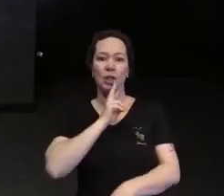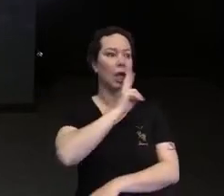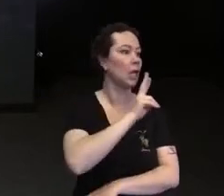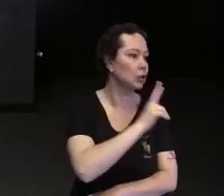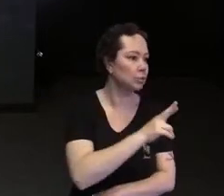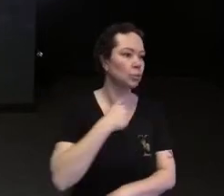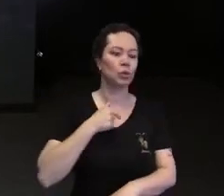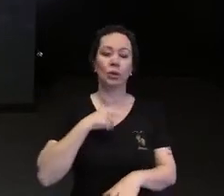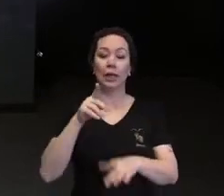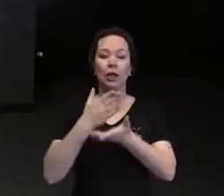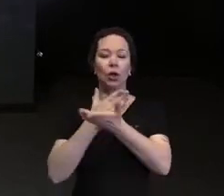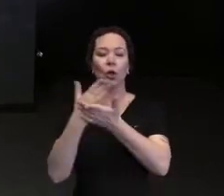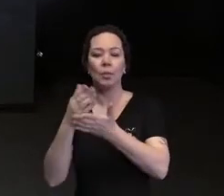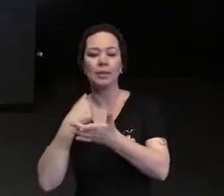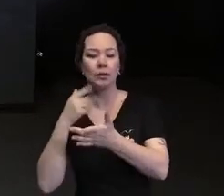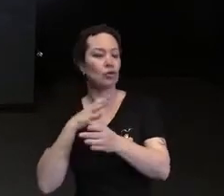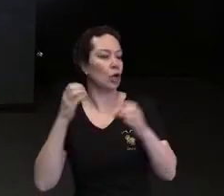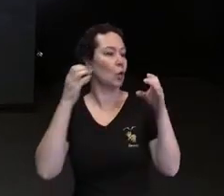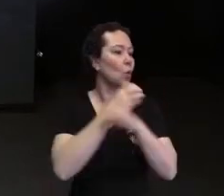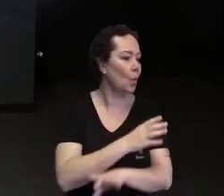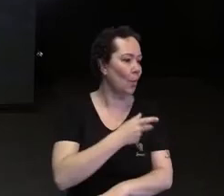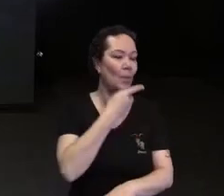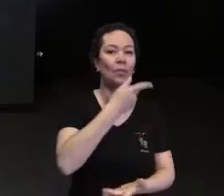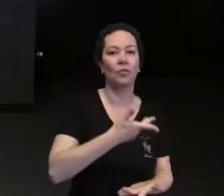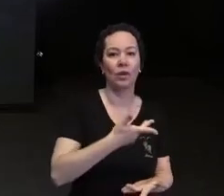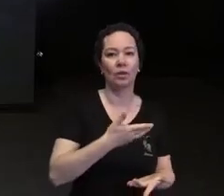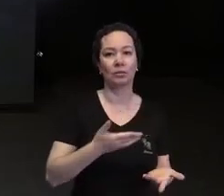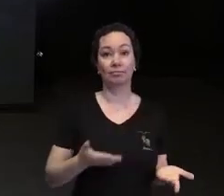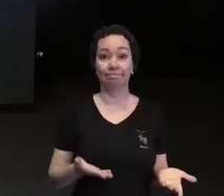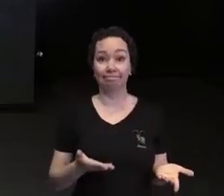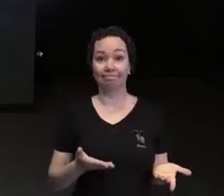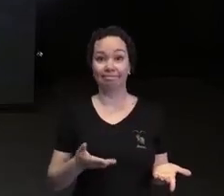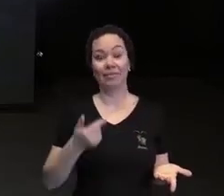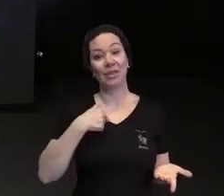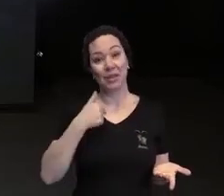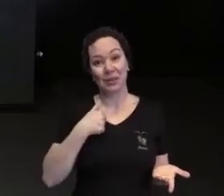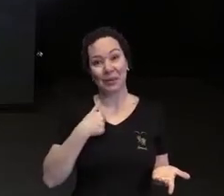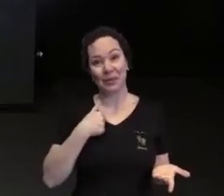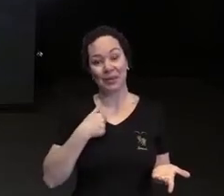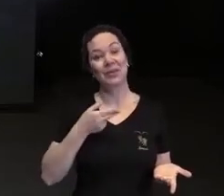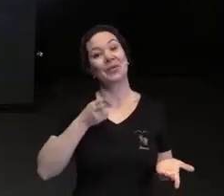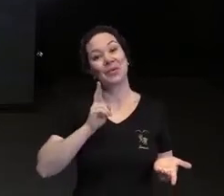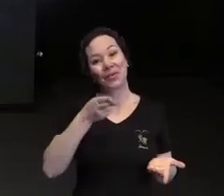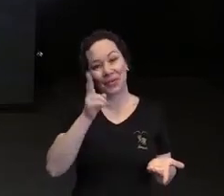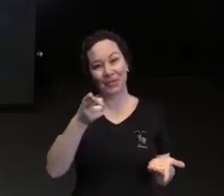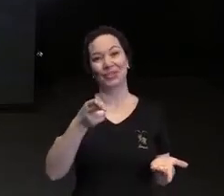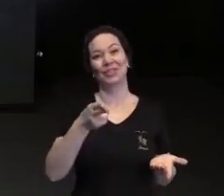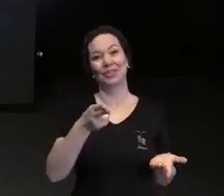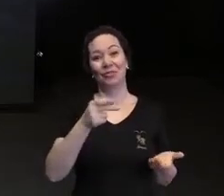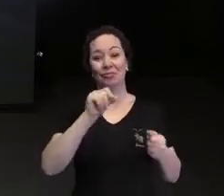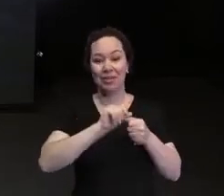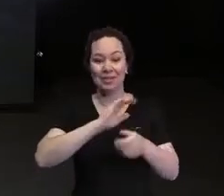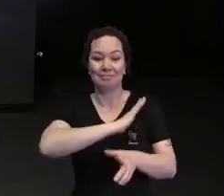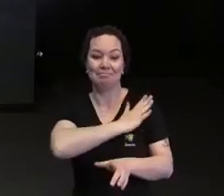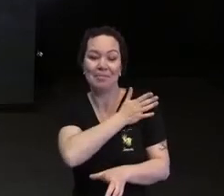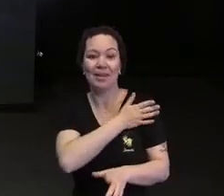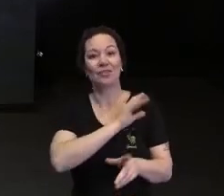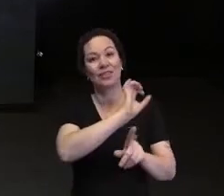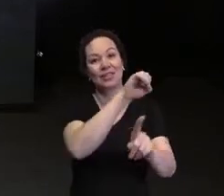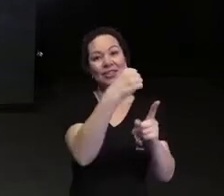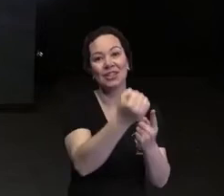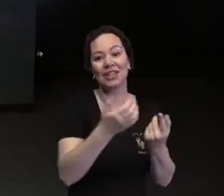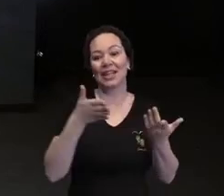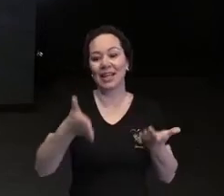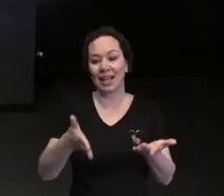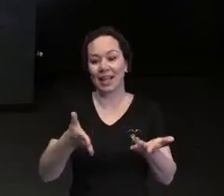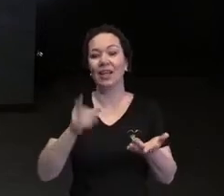a frase dele e dessa maneira eu confirmo a crença e os vieses que estão na sociedade. Que pessoas com síndrome de Down